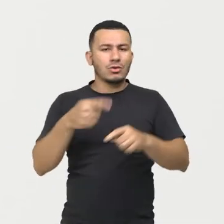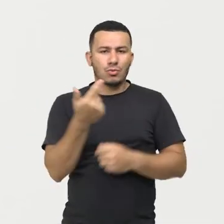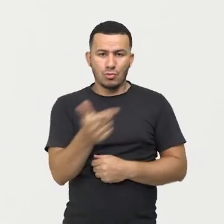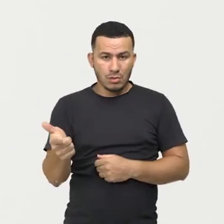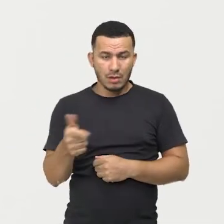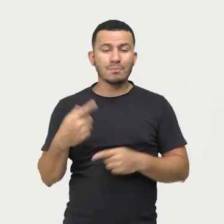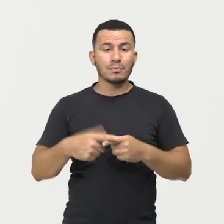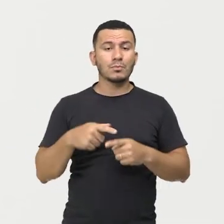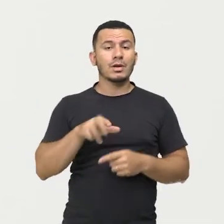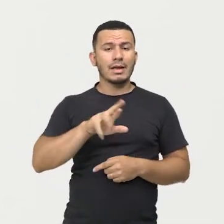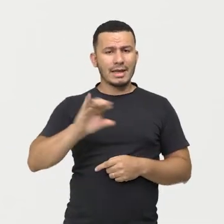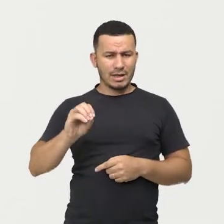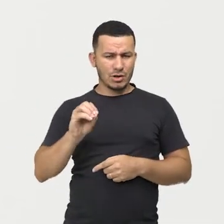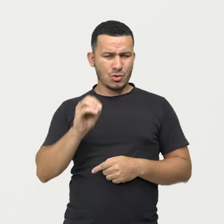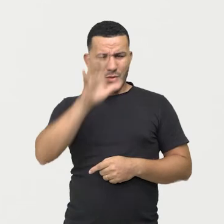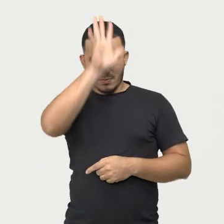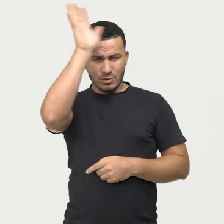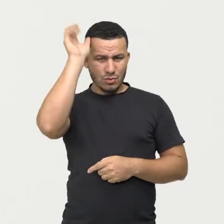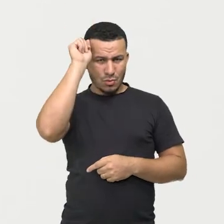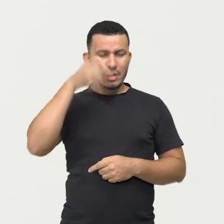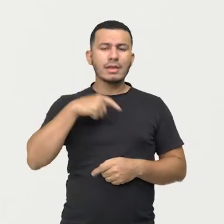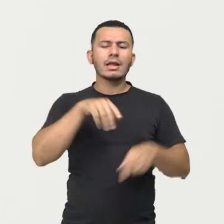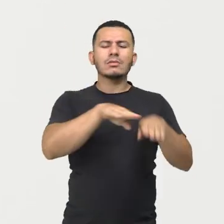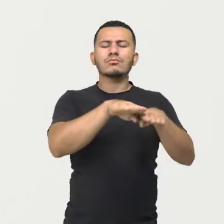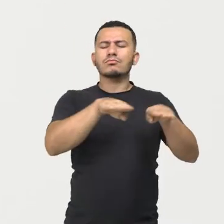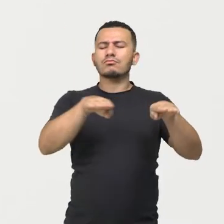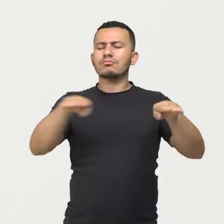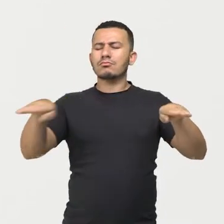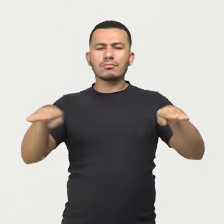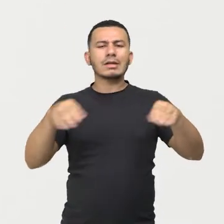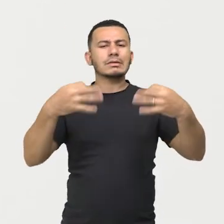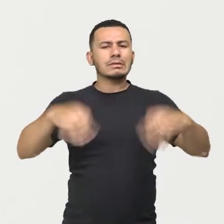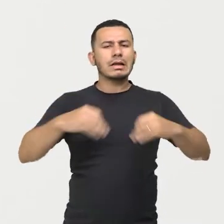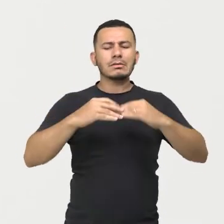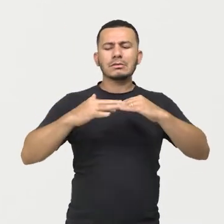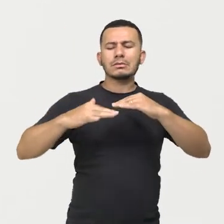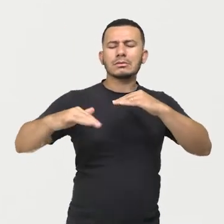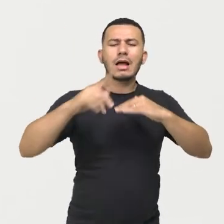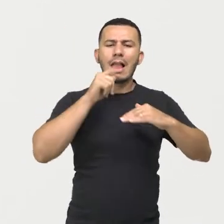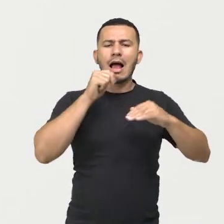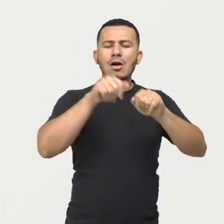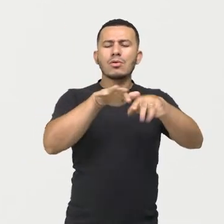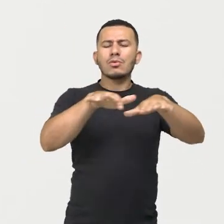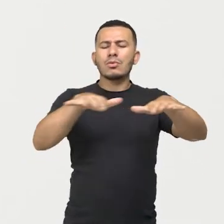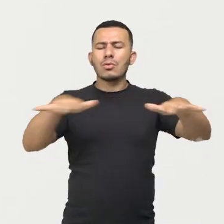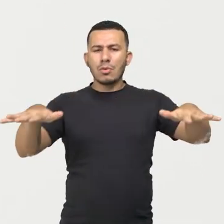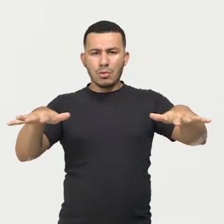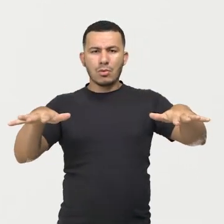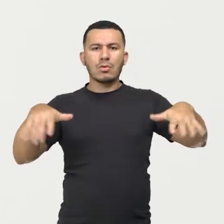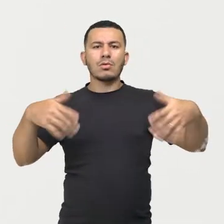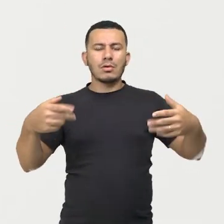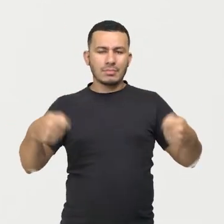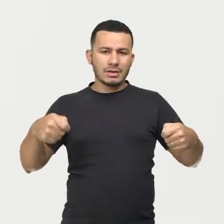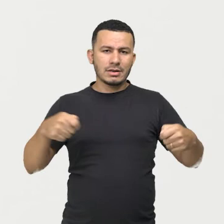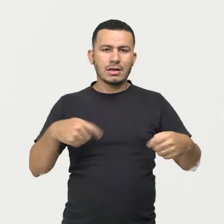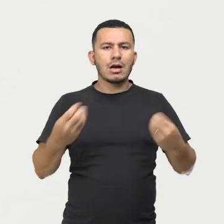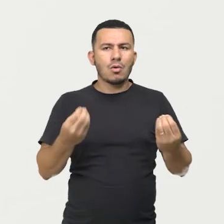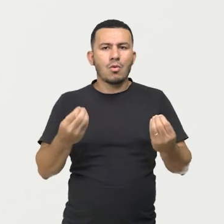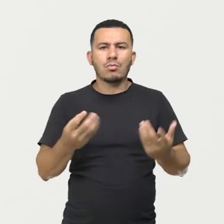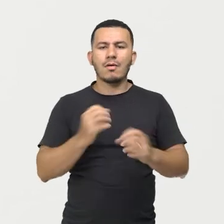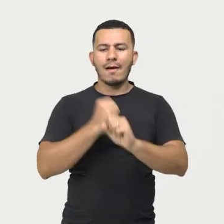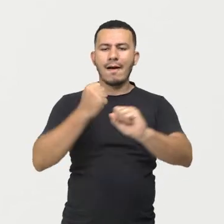Amazonas é um rio de planície e, para a construção de uma usina hidrelétrica, há a necessidade de inundar uma